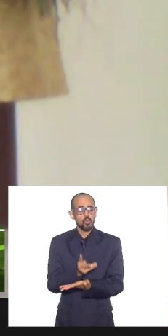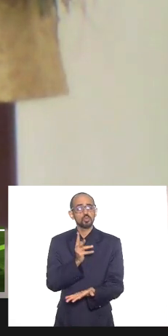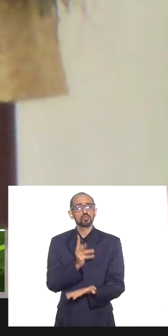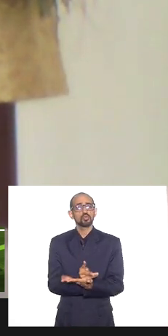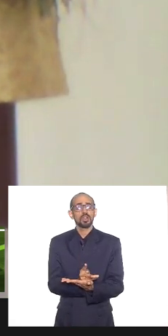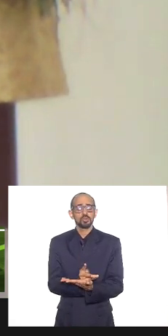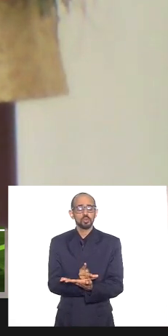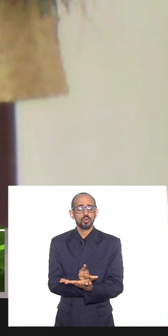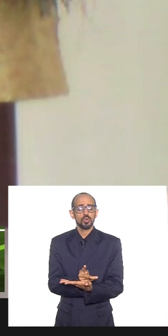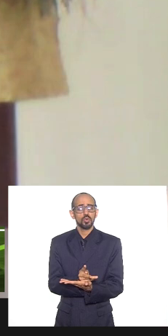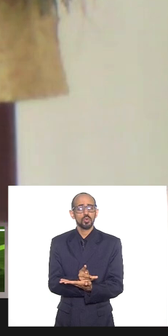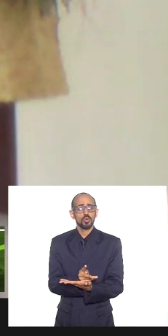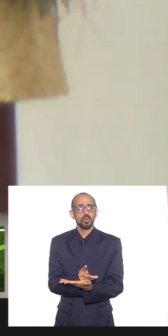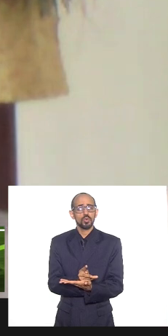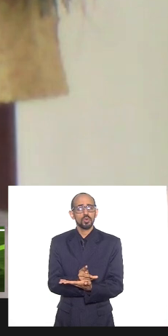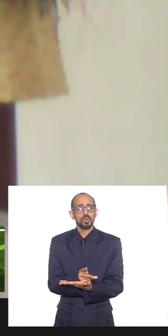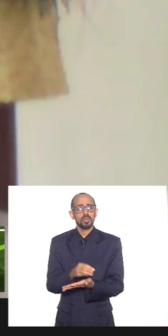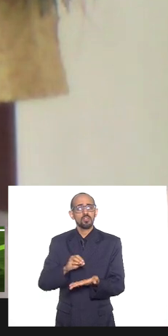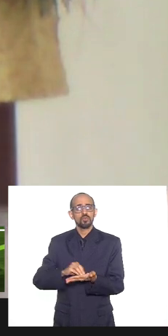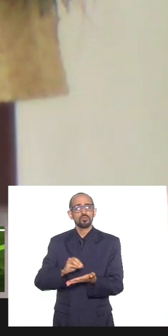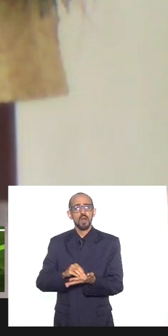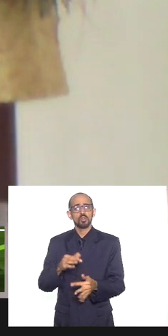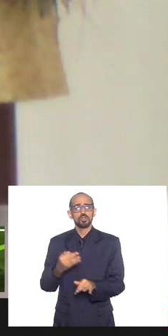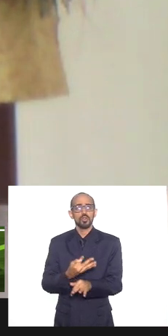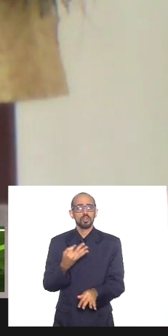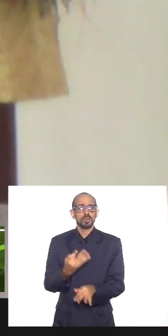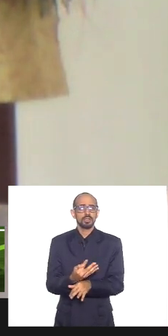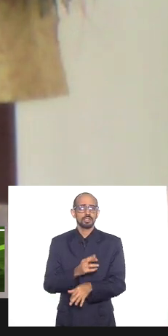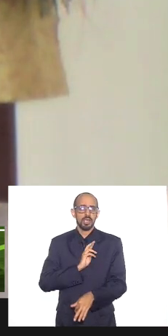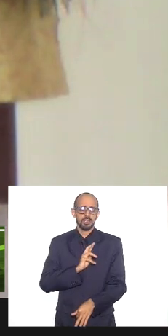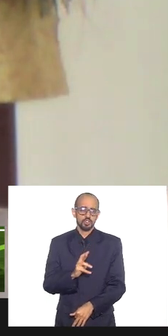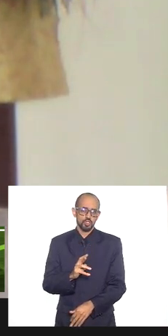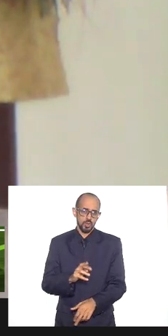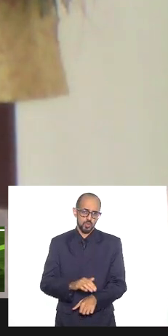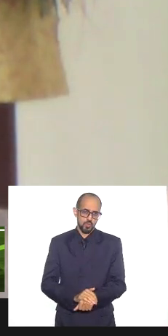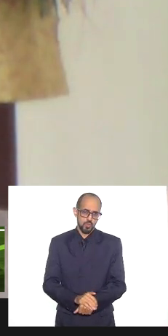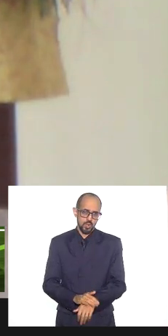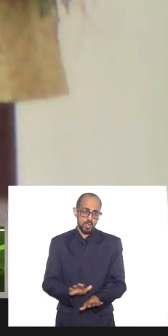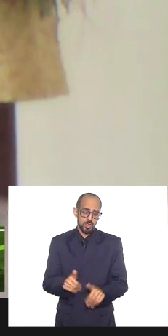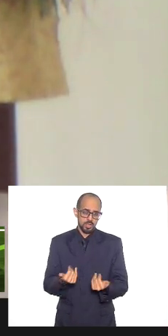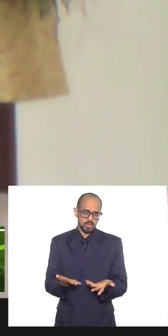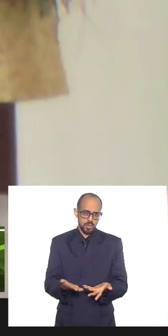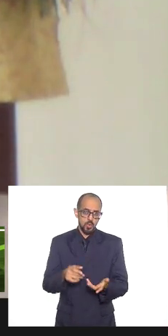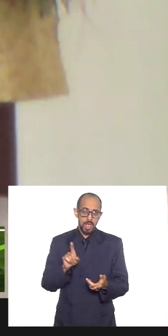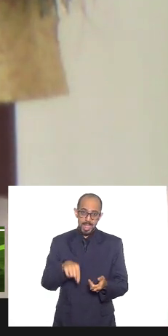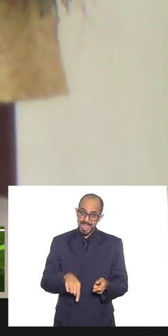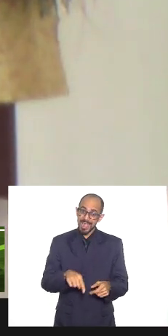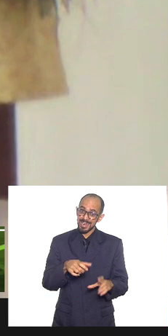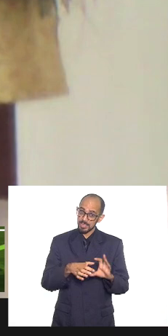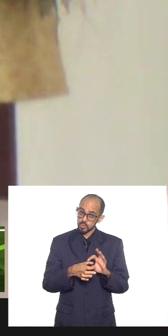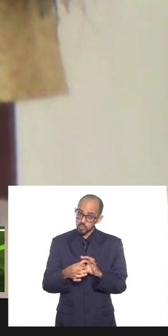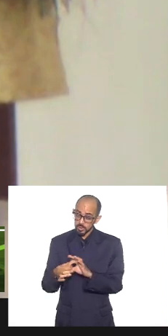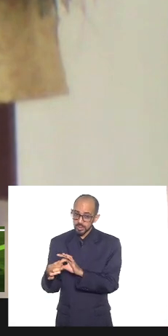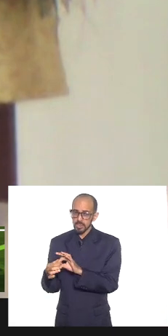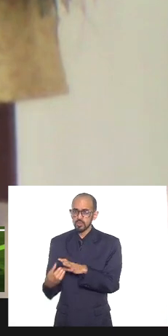da intolerância religiosa. E, evidentemente, que nessa dimensão se estabelecem